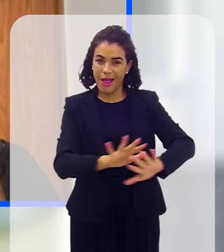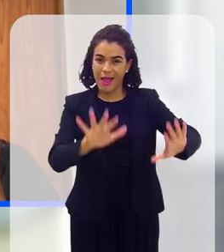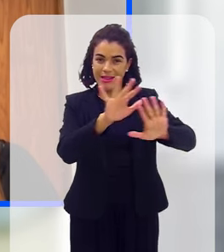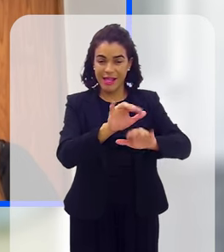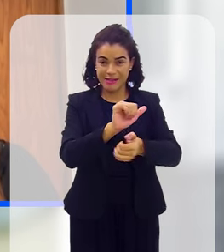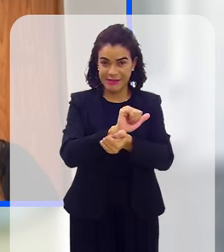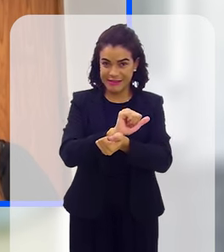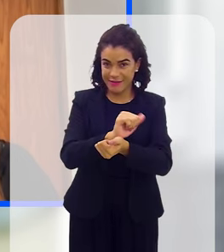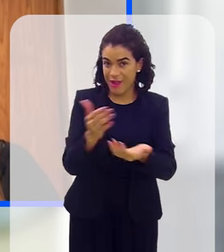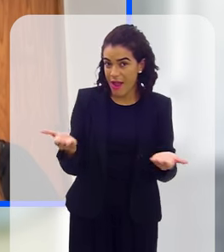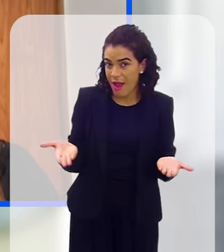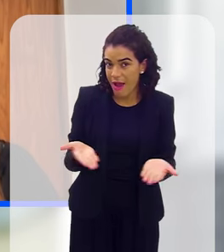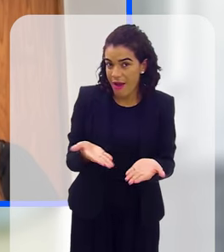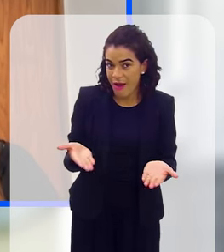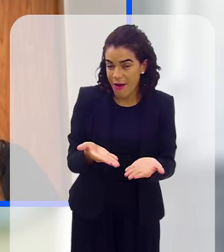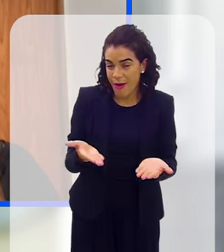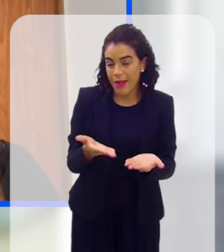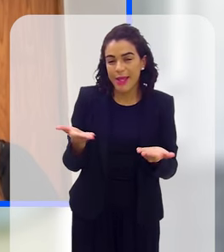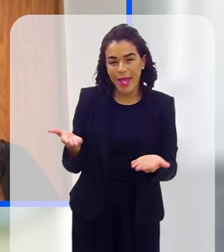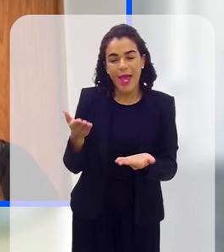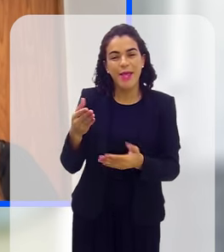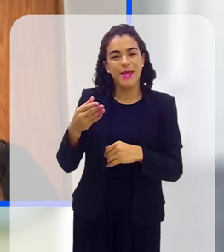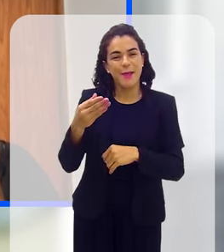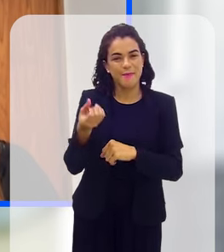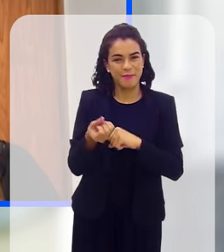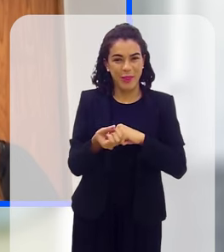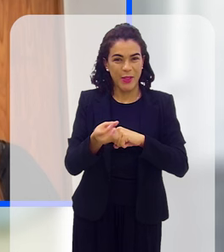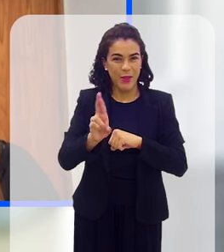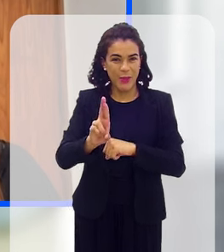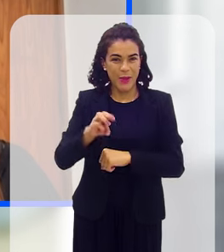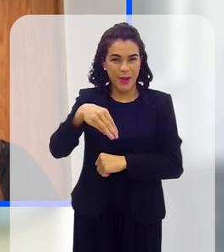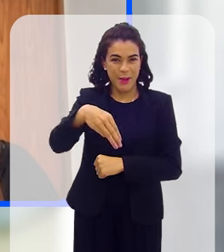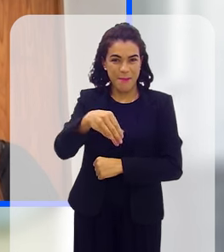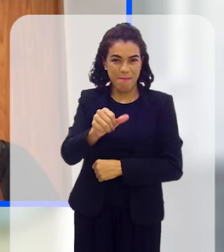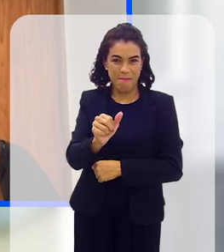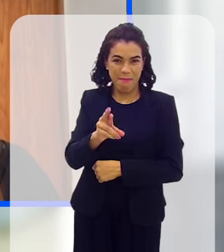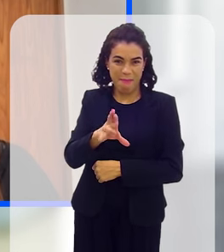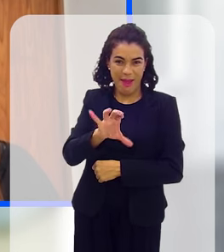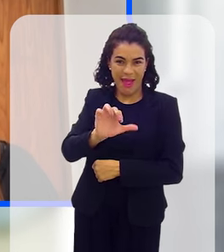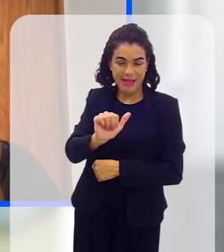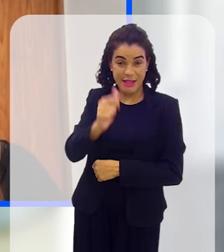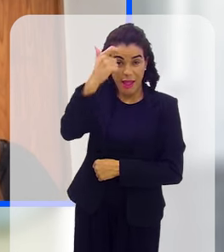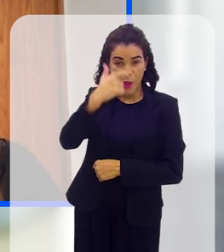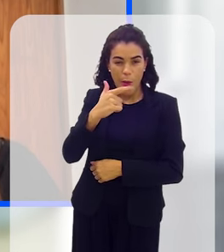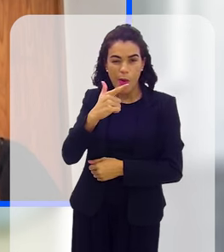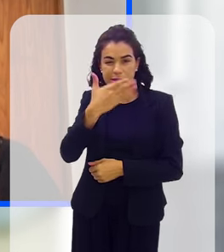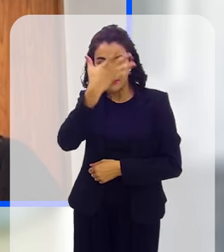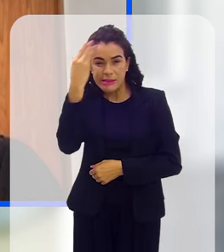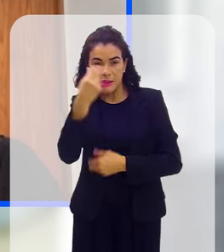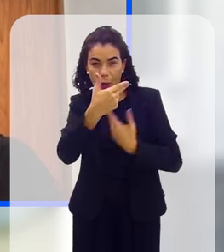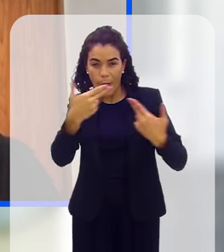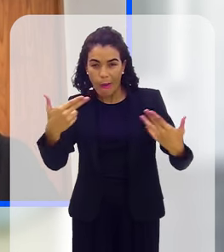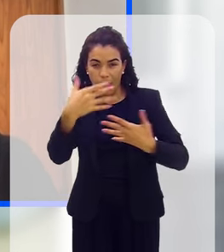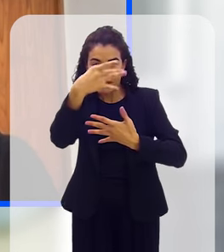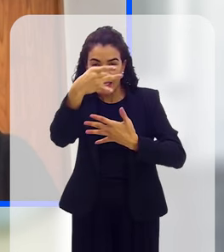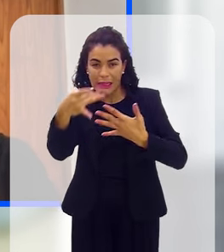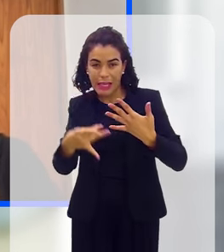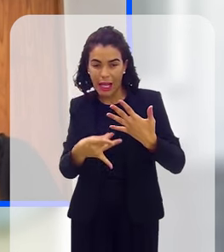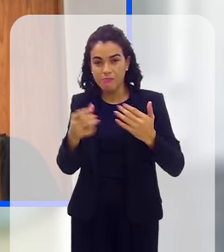escravidão atual. E aí, doutora Márcia, se tiver algo para complementar, que eu deixei de mencionar, fica à vontade.